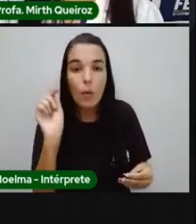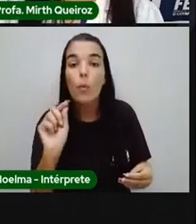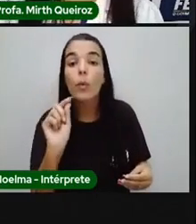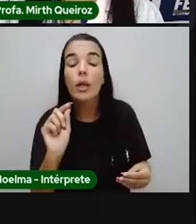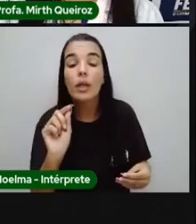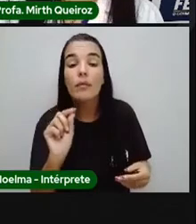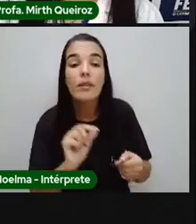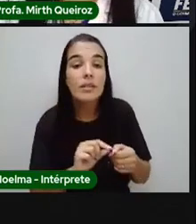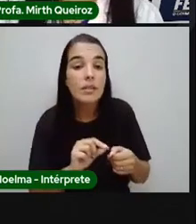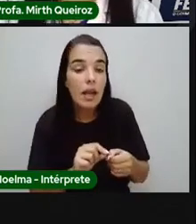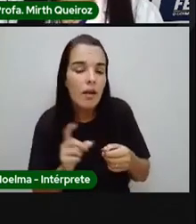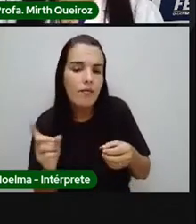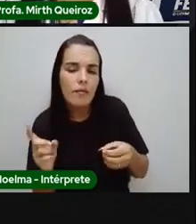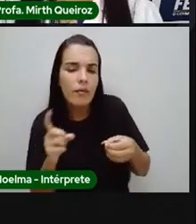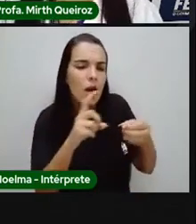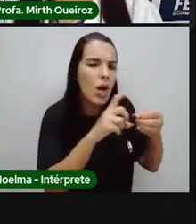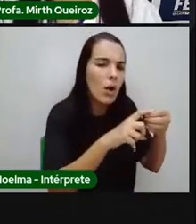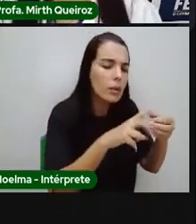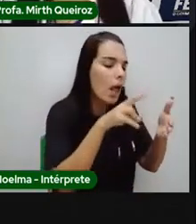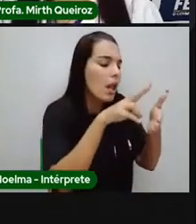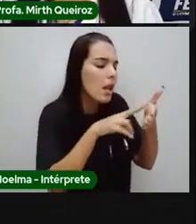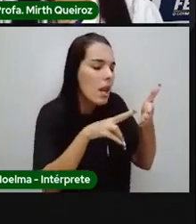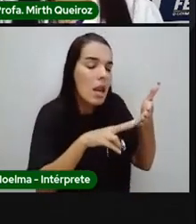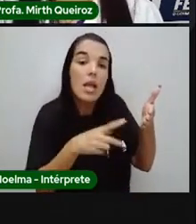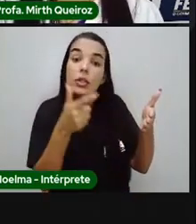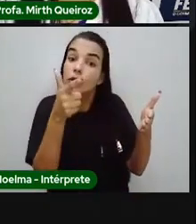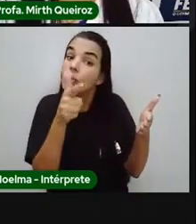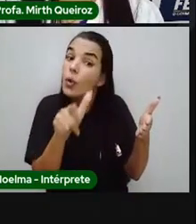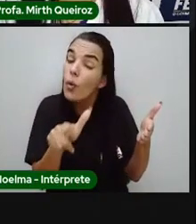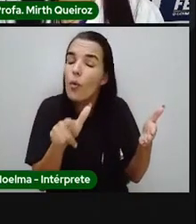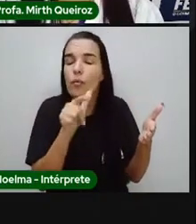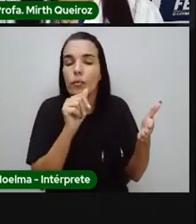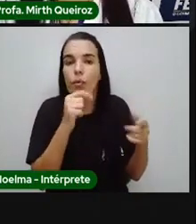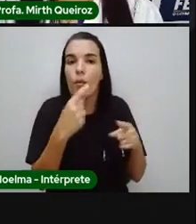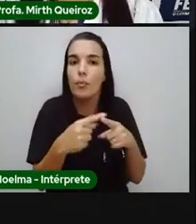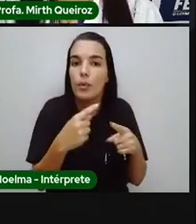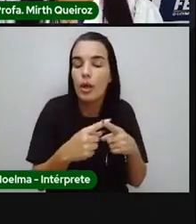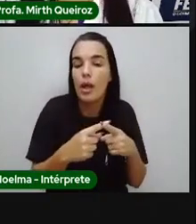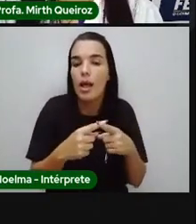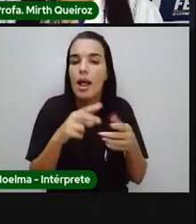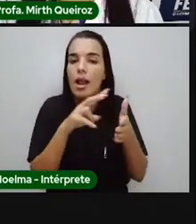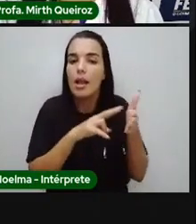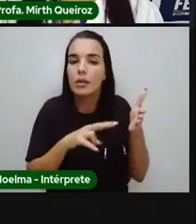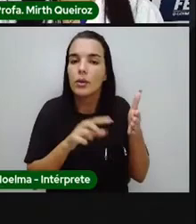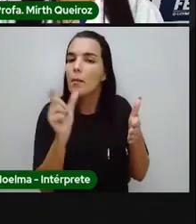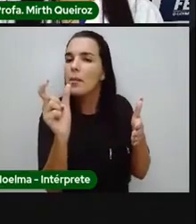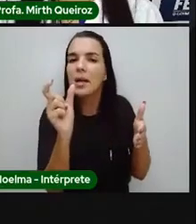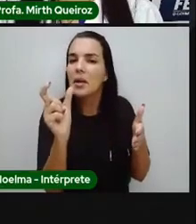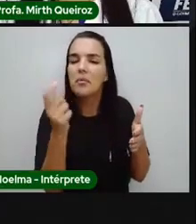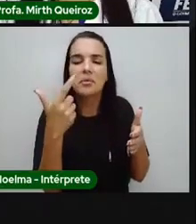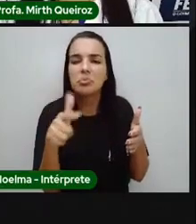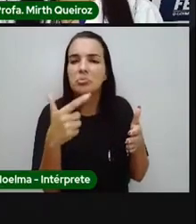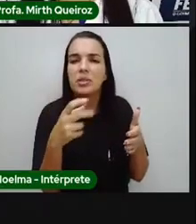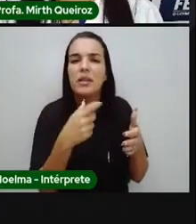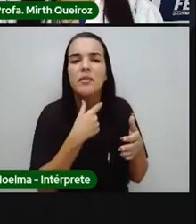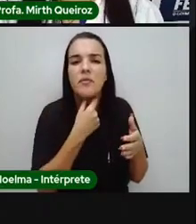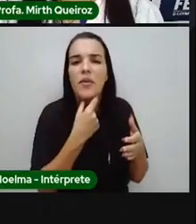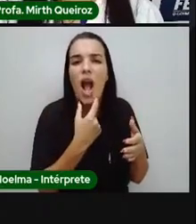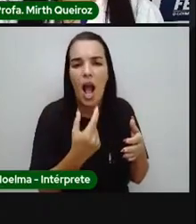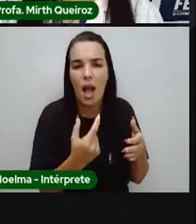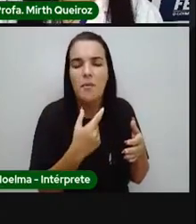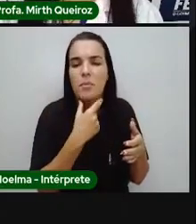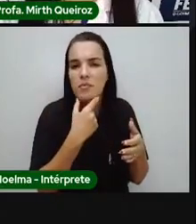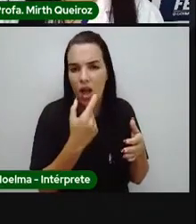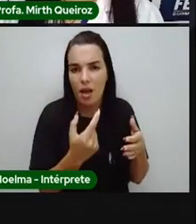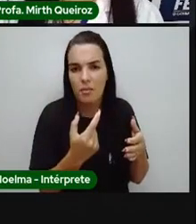deverão voltar à leitura, porque, através da leitura, quando aquela palavra não passa no seu vocabulário,